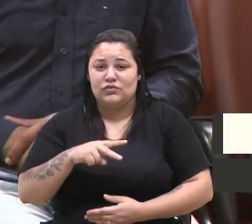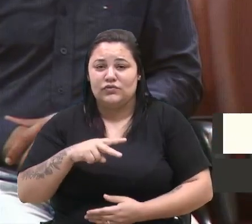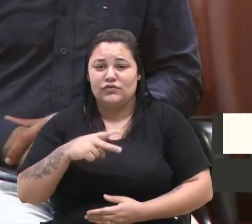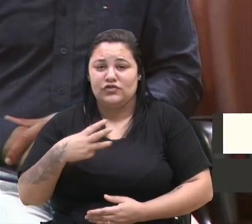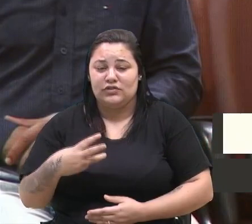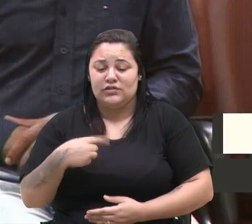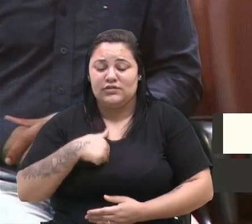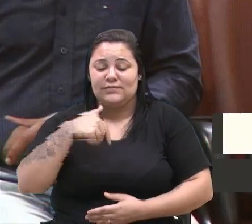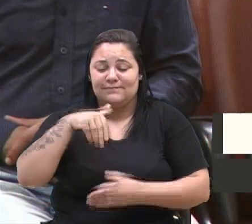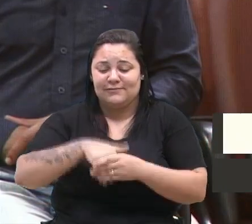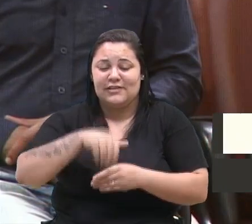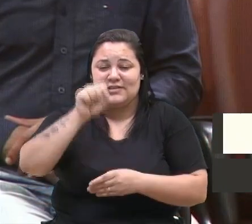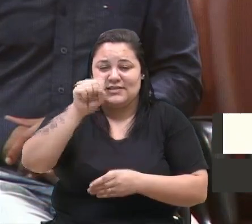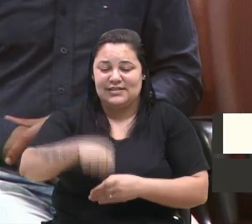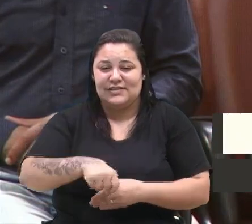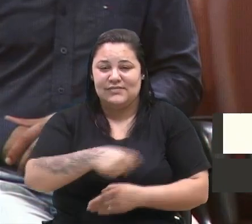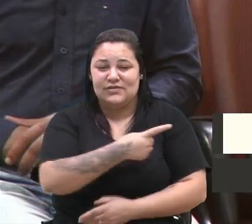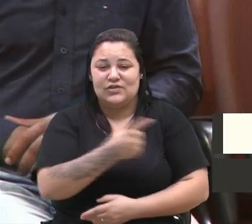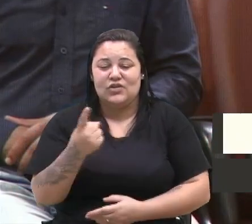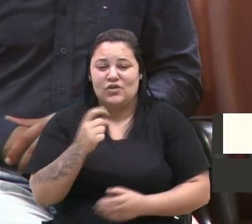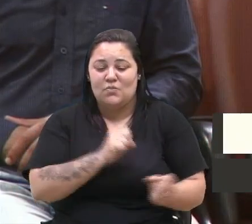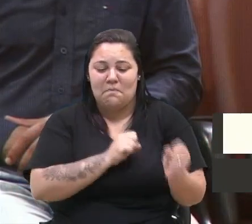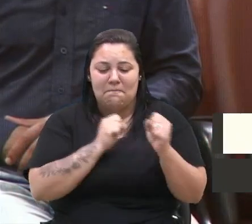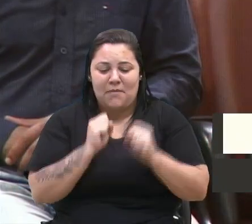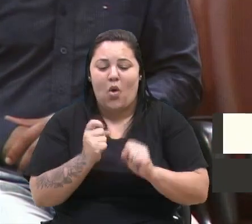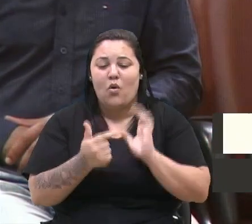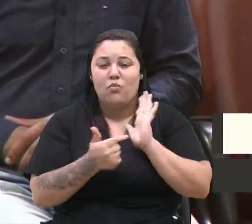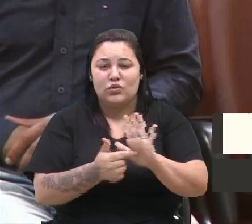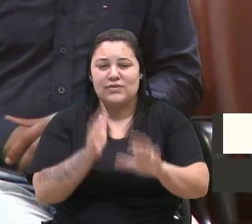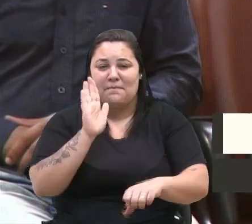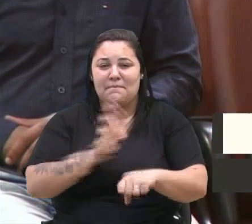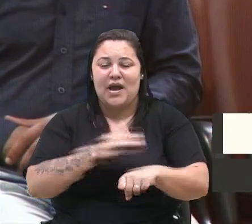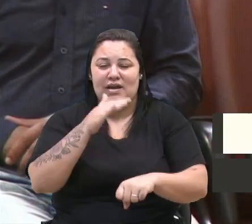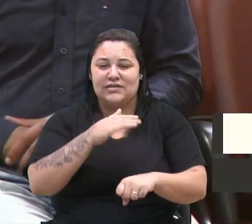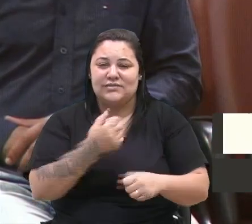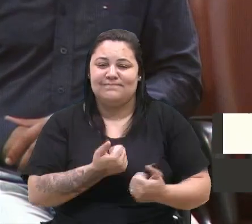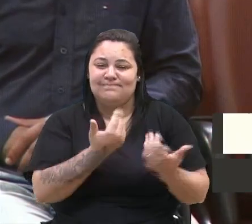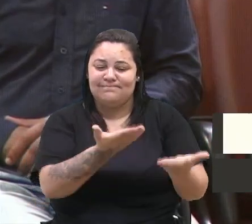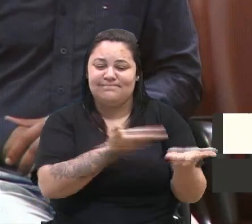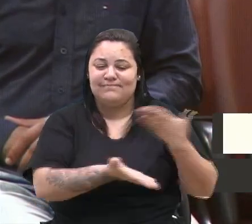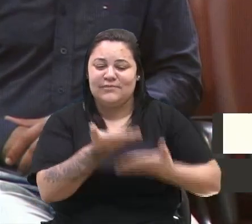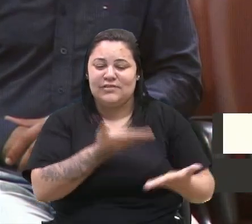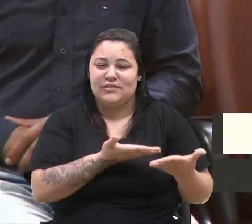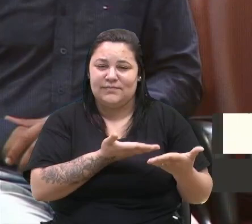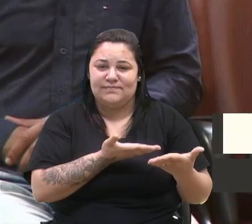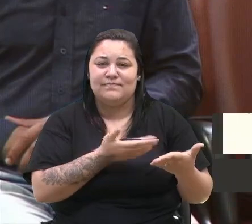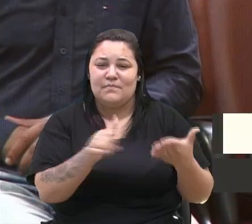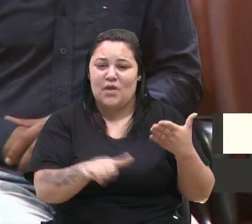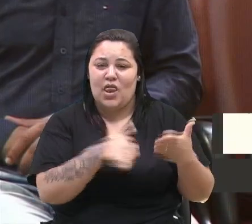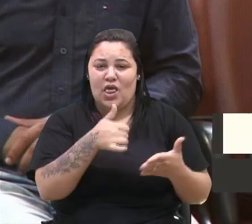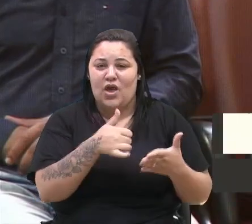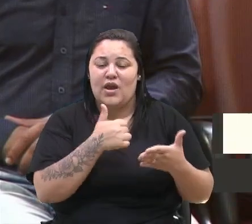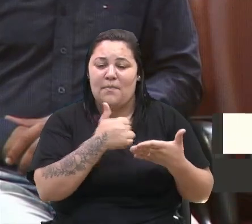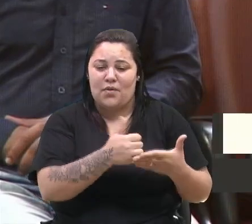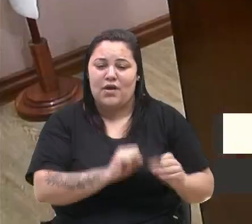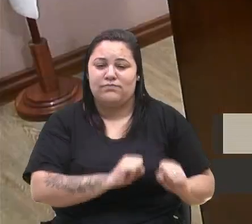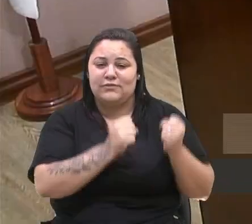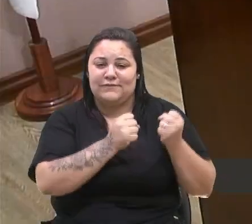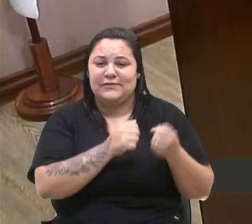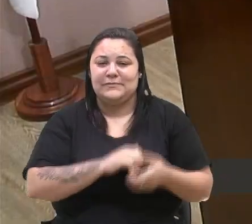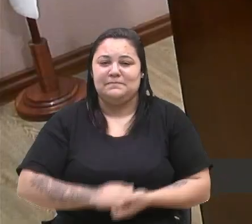votar sim, para que nós possamos ilustrar mais ainda e dar mais condições à Defesa Civil. Obrigado, presidente.